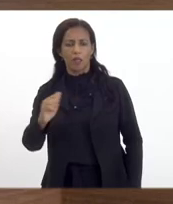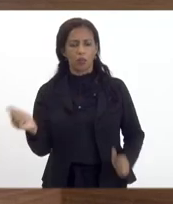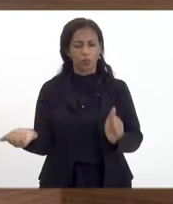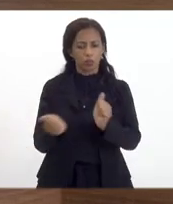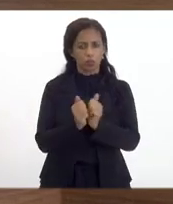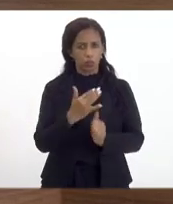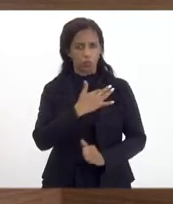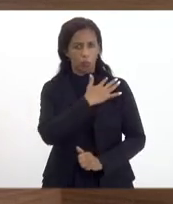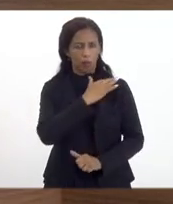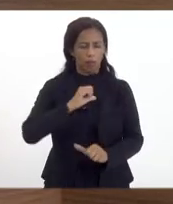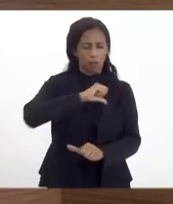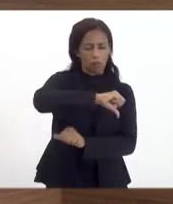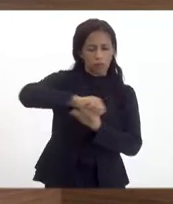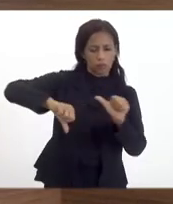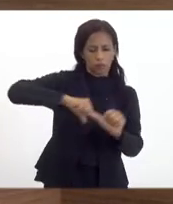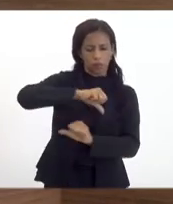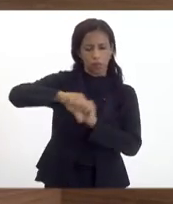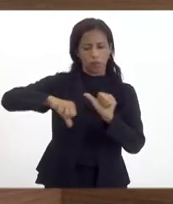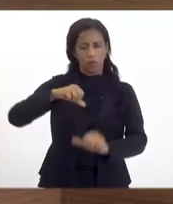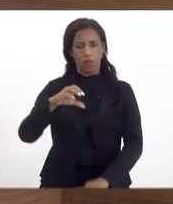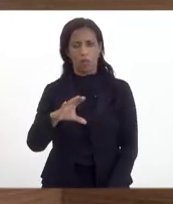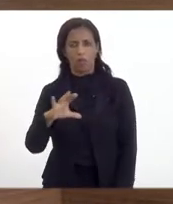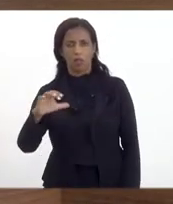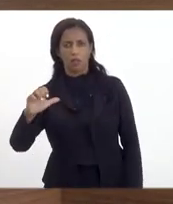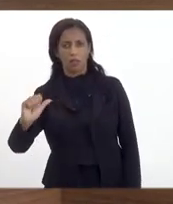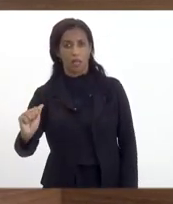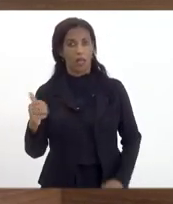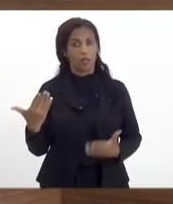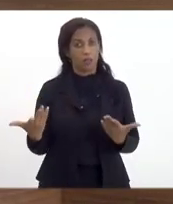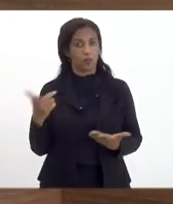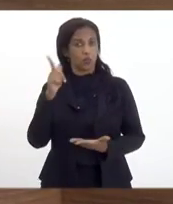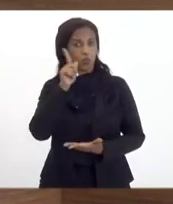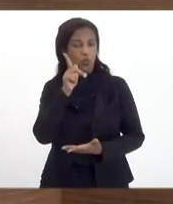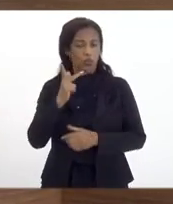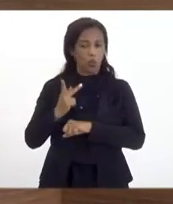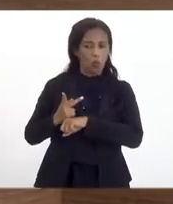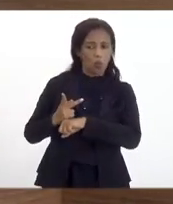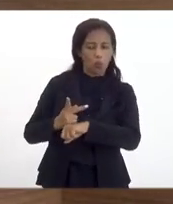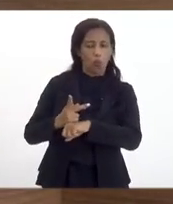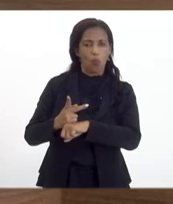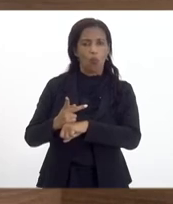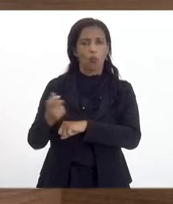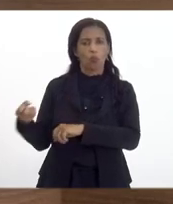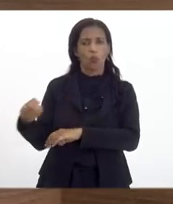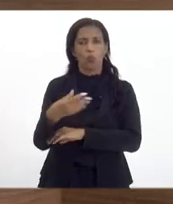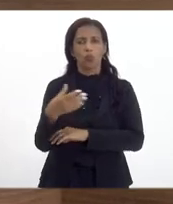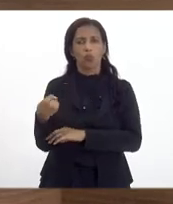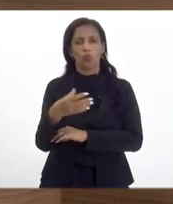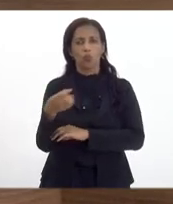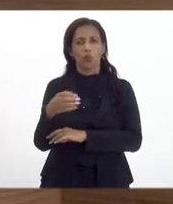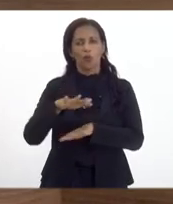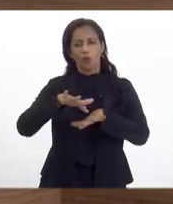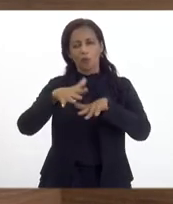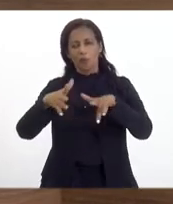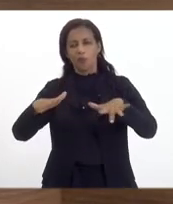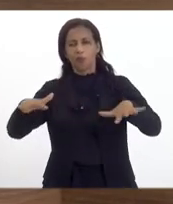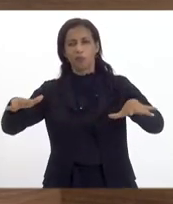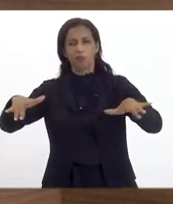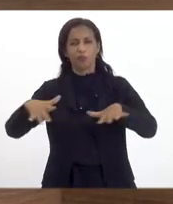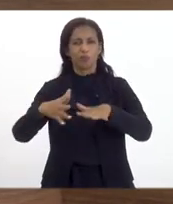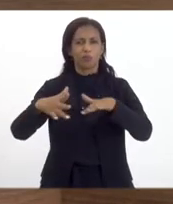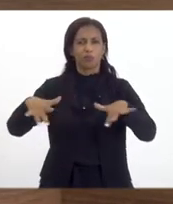transformar a ICN em uma SA e, então, a gente está aí buscando novos oceanos para navegar,